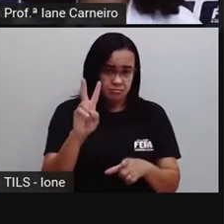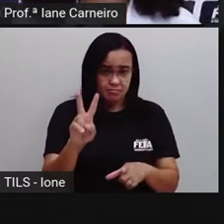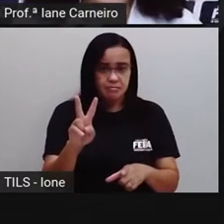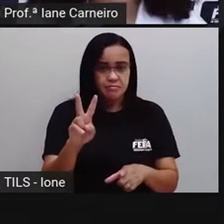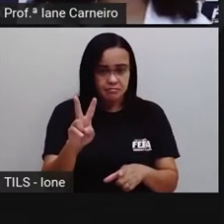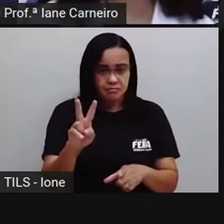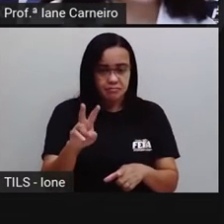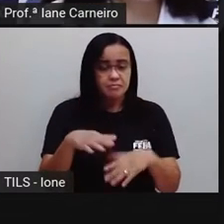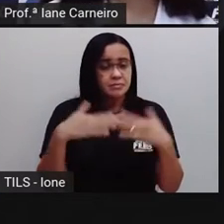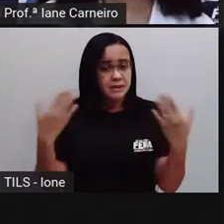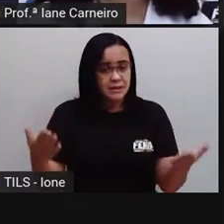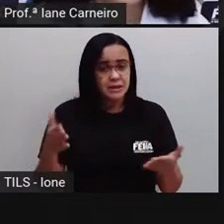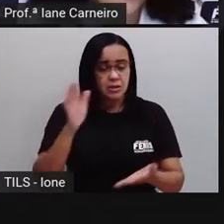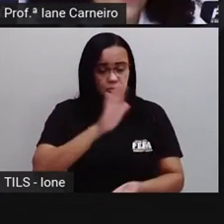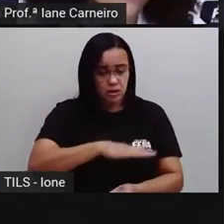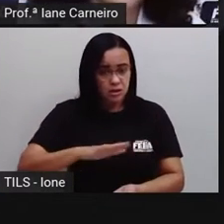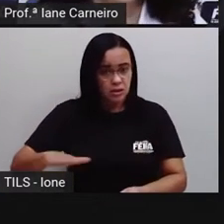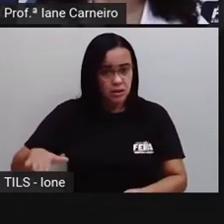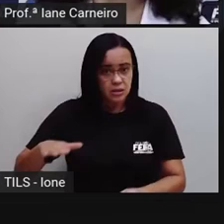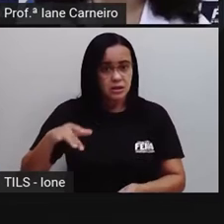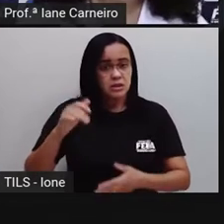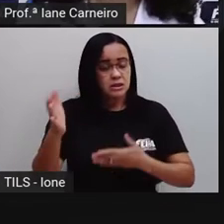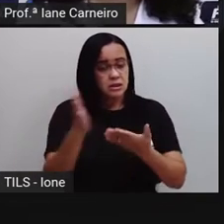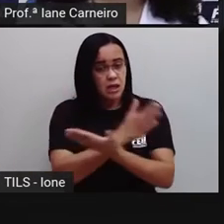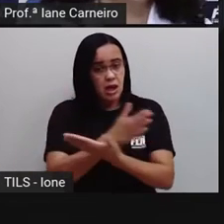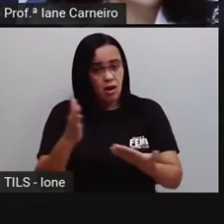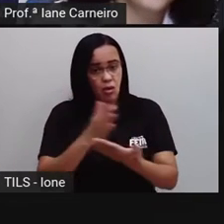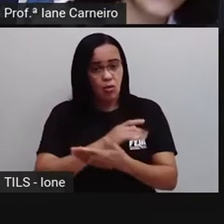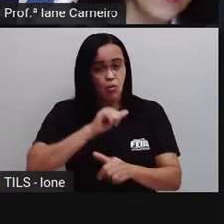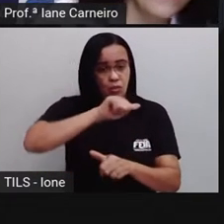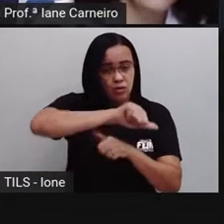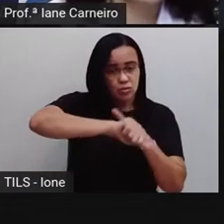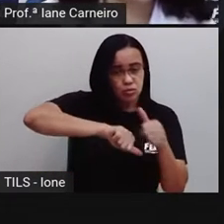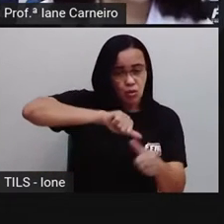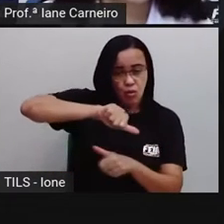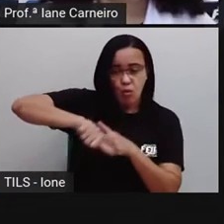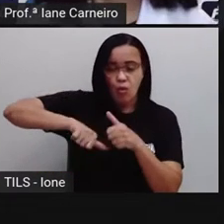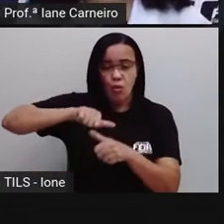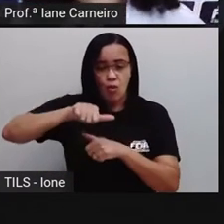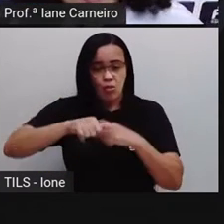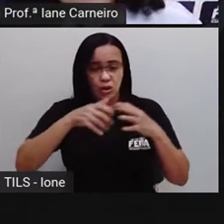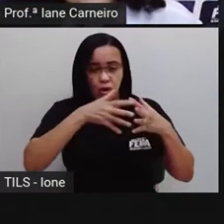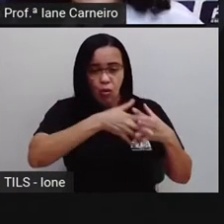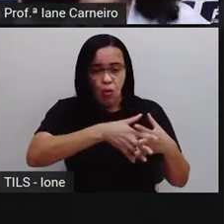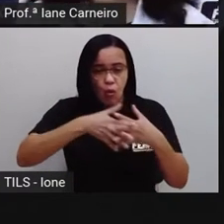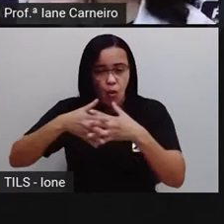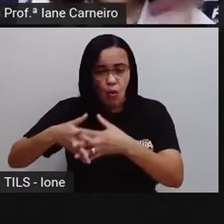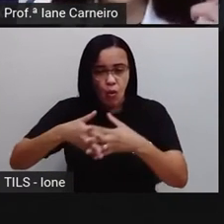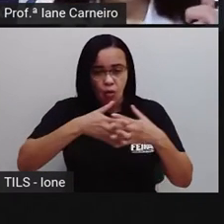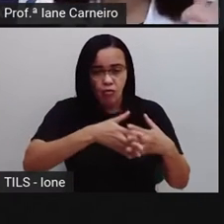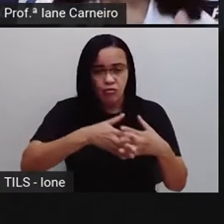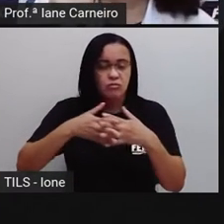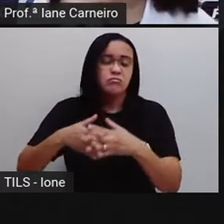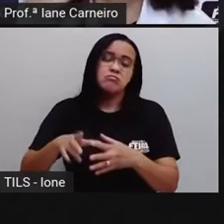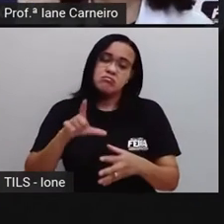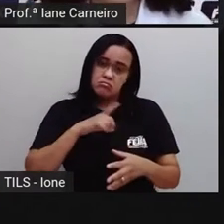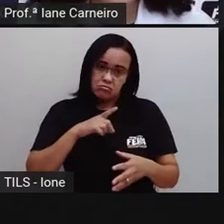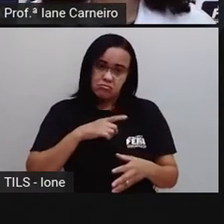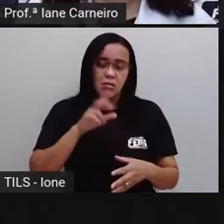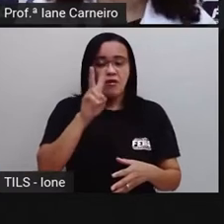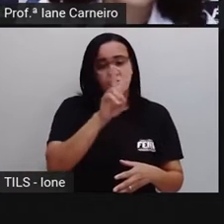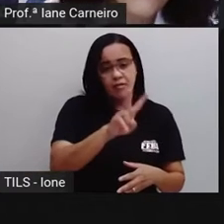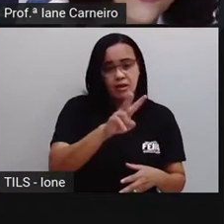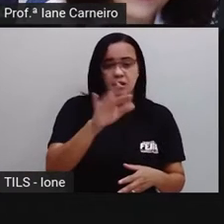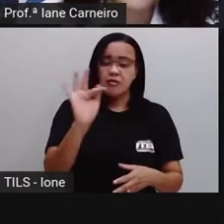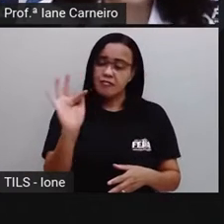crianças que às vezes trocam, né? A letra Fê pela letra Vê, né? Ou vice-versa, ou trocam o